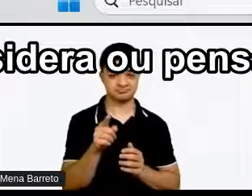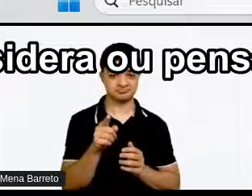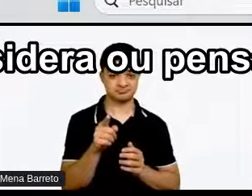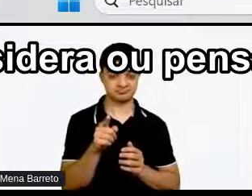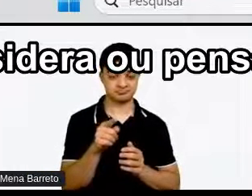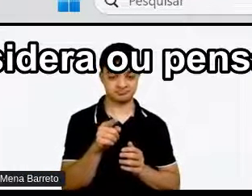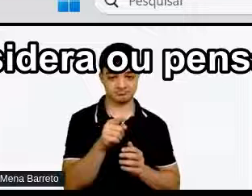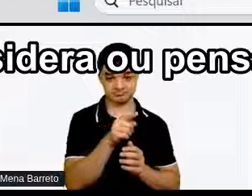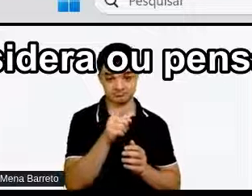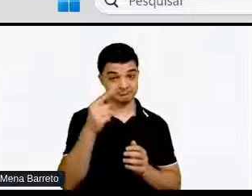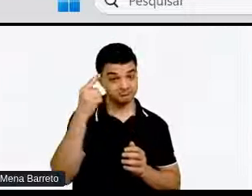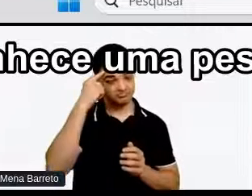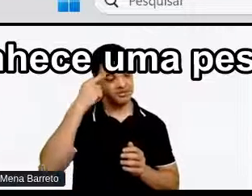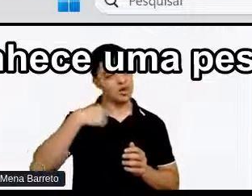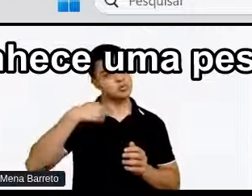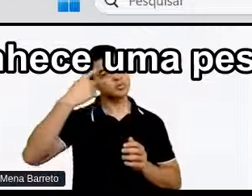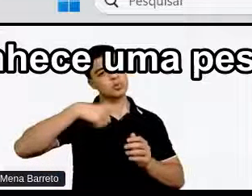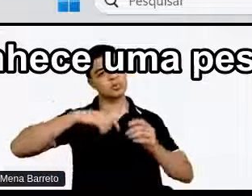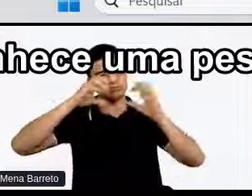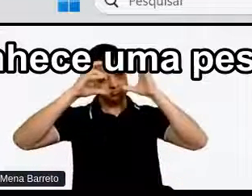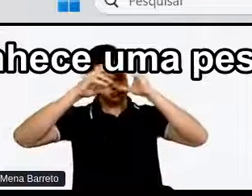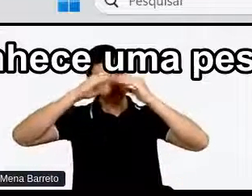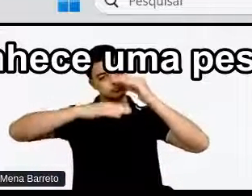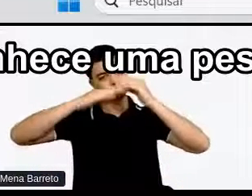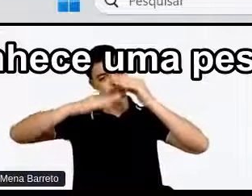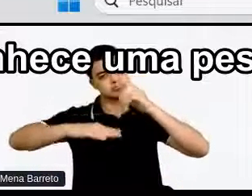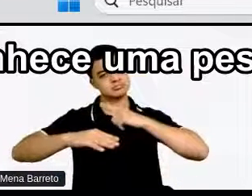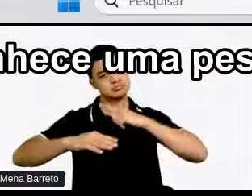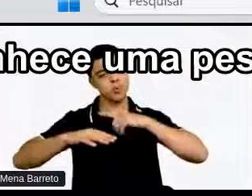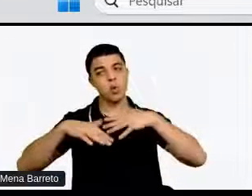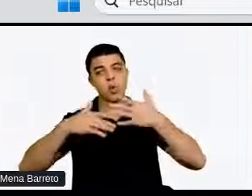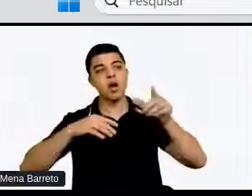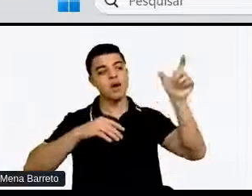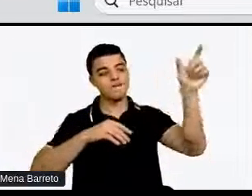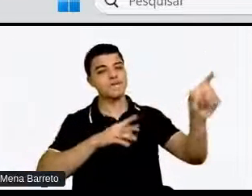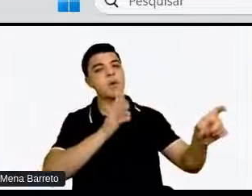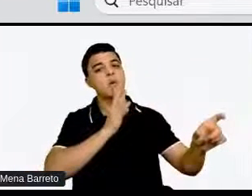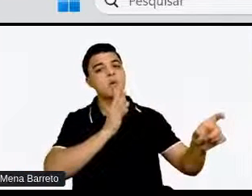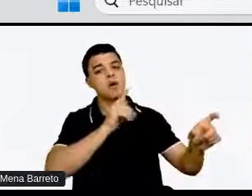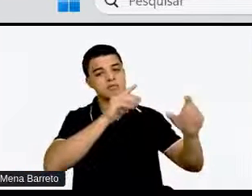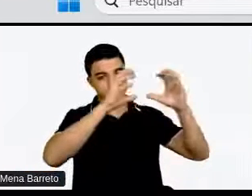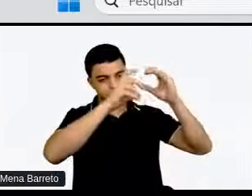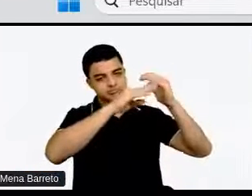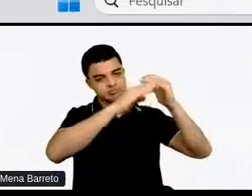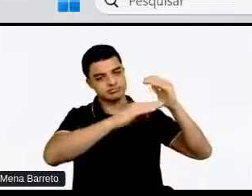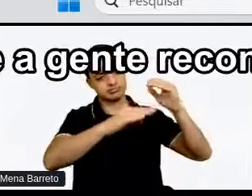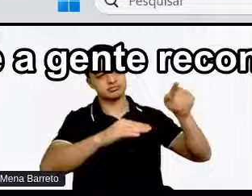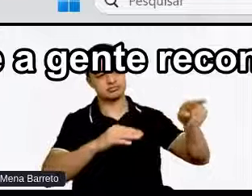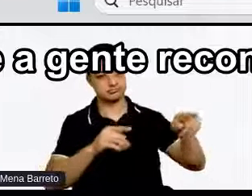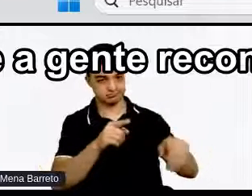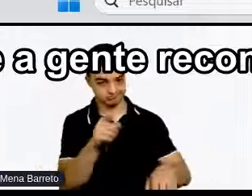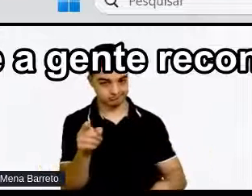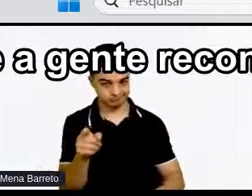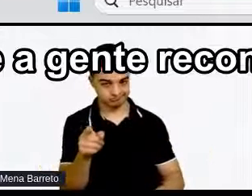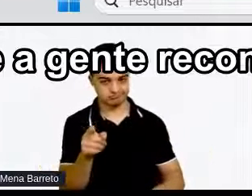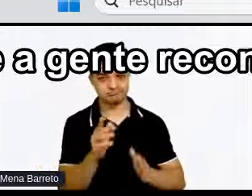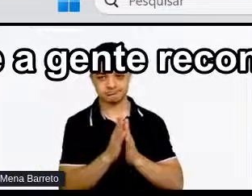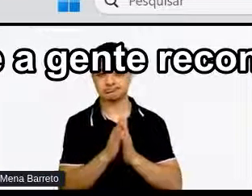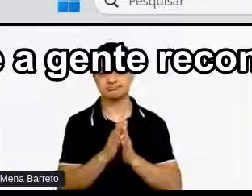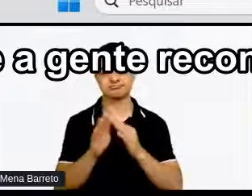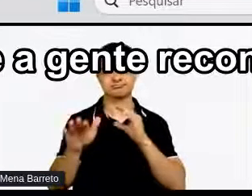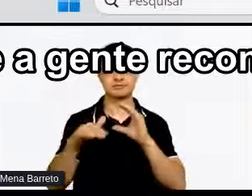pensa ser neurodivergente Ou conhece uma pessoa Neurodivergente Tá Então como